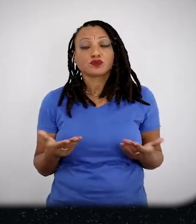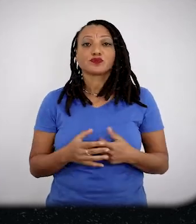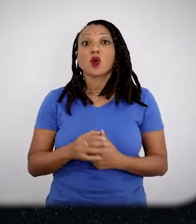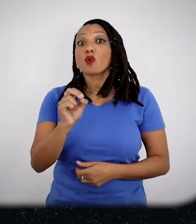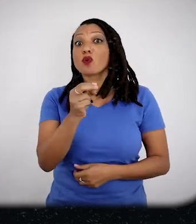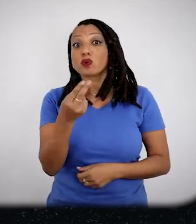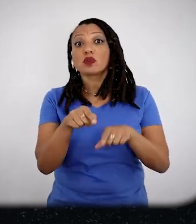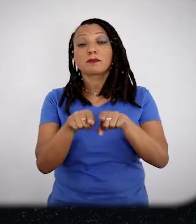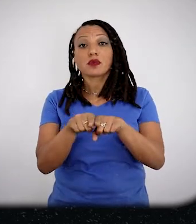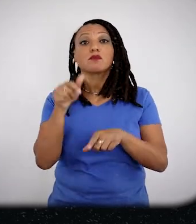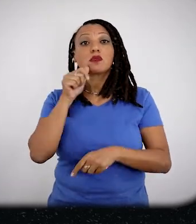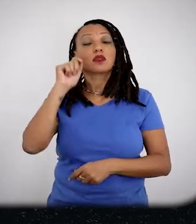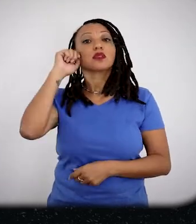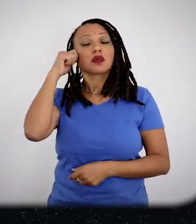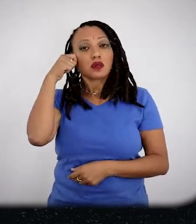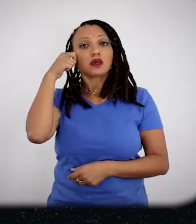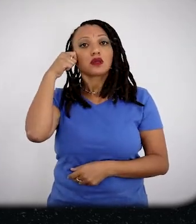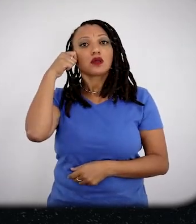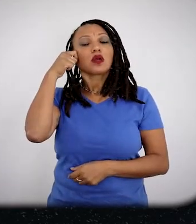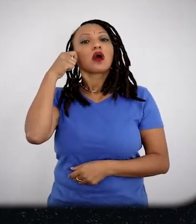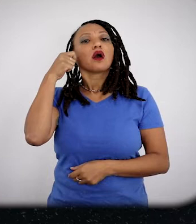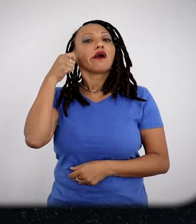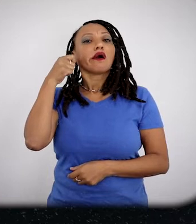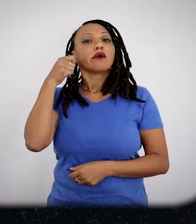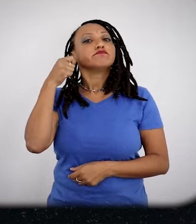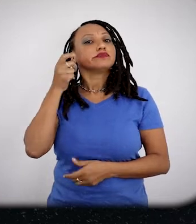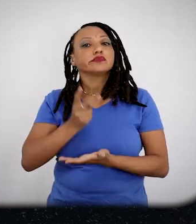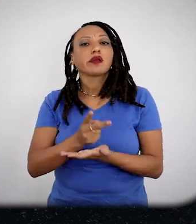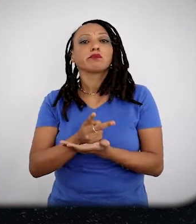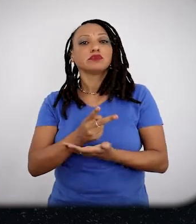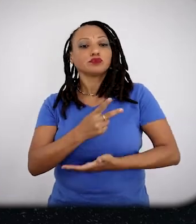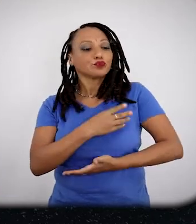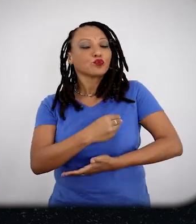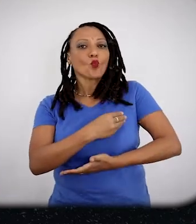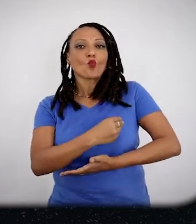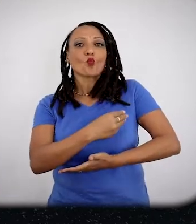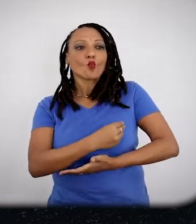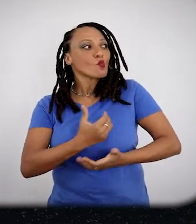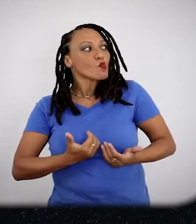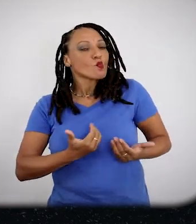ou à disposição, não é?